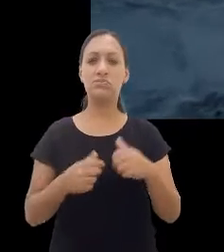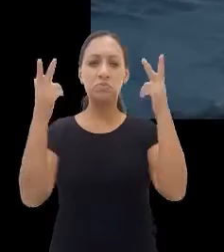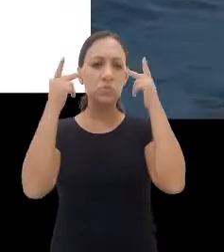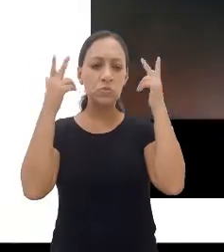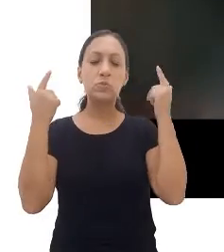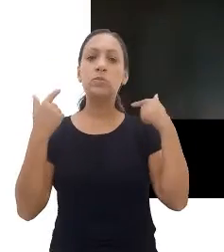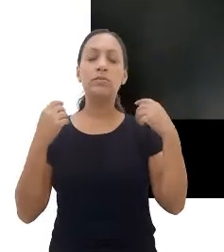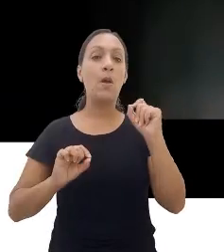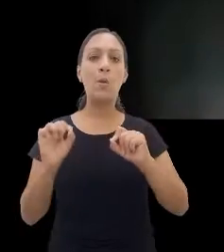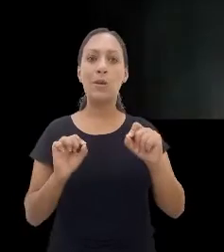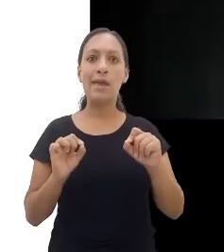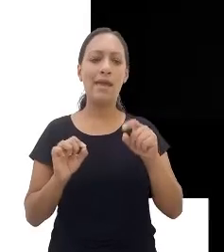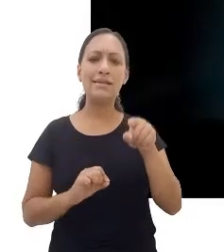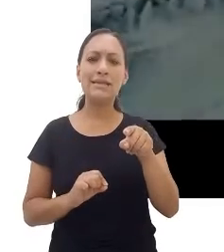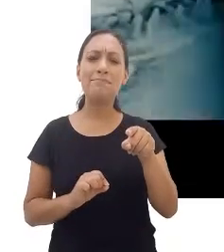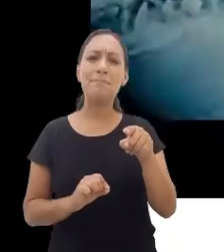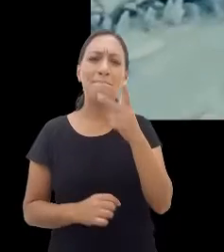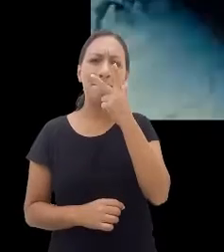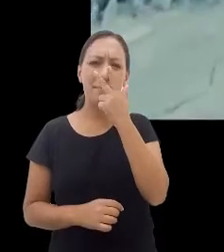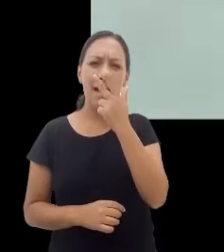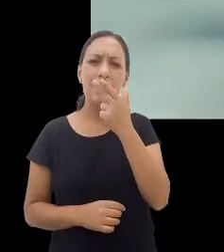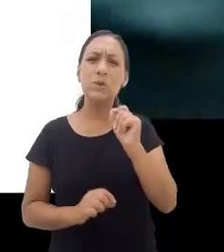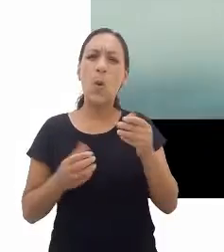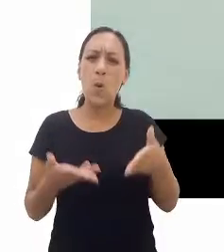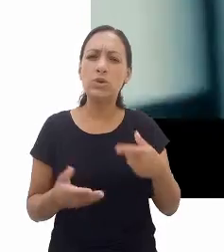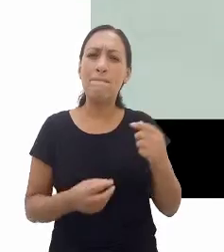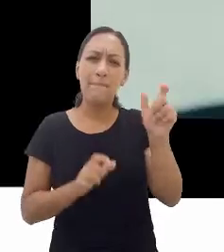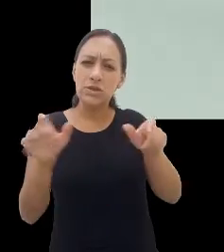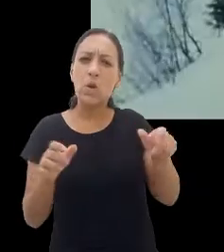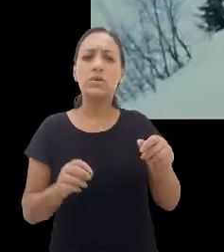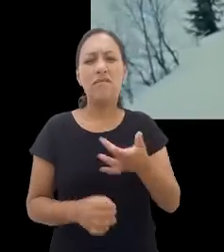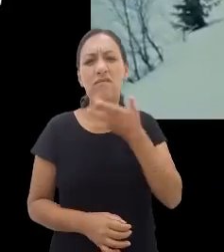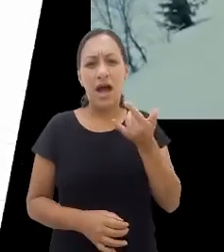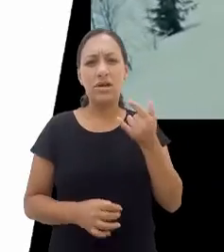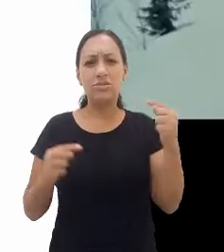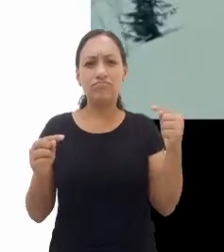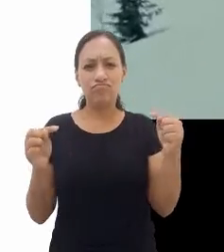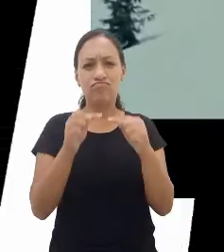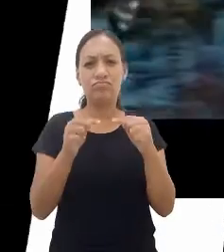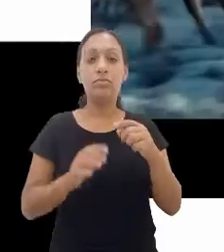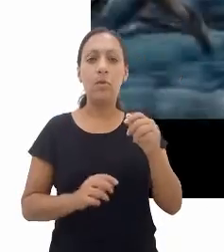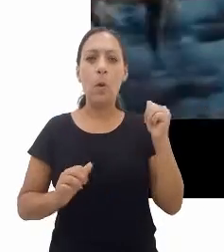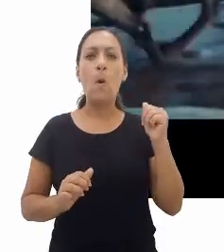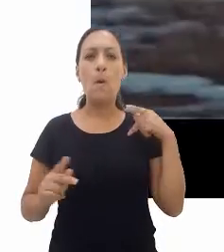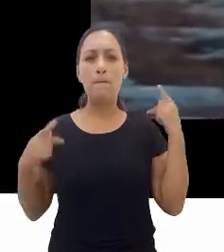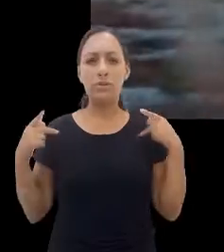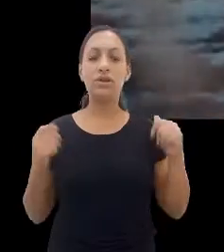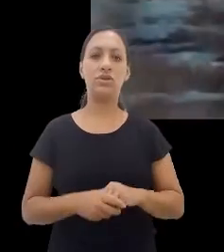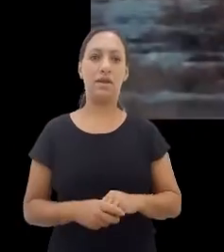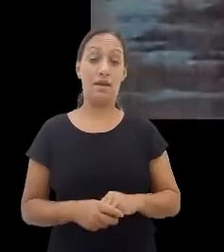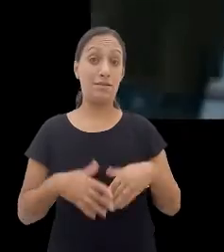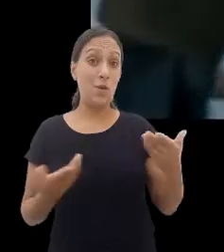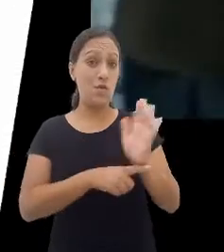comum a muitos atualmente, por isso é fácil a identificação com o personagem. Trazendo paisagens bonitas, a obra carrega consigo reflexões que te fazem